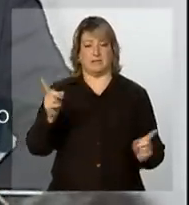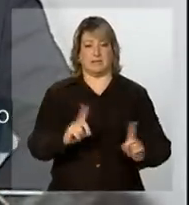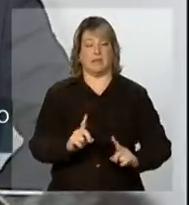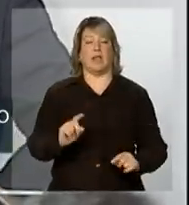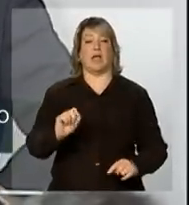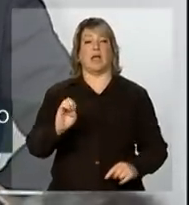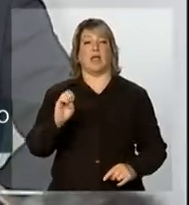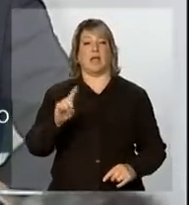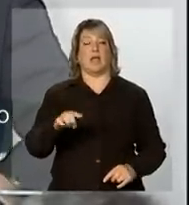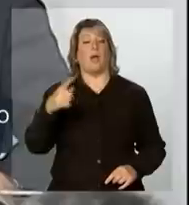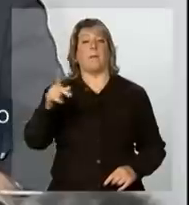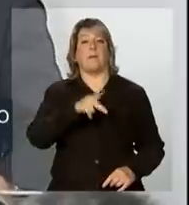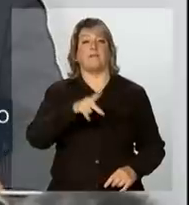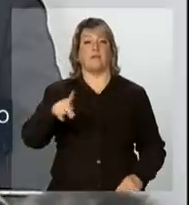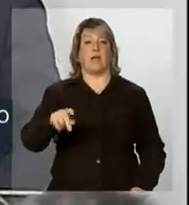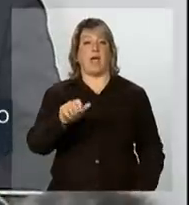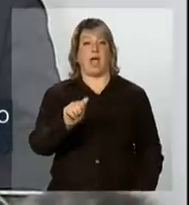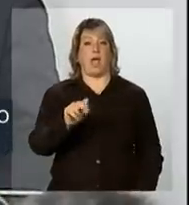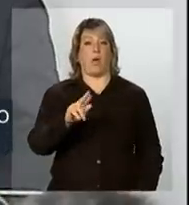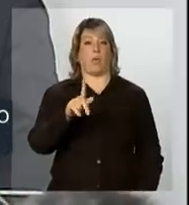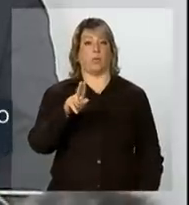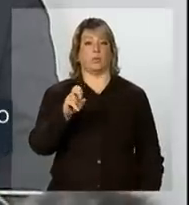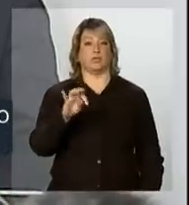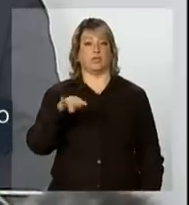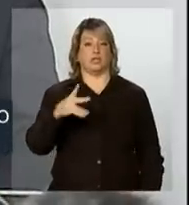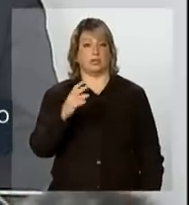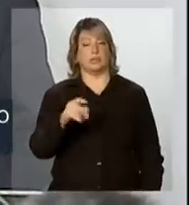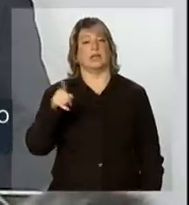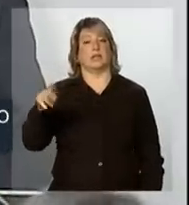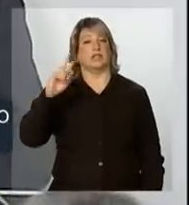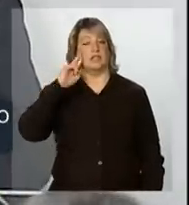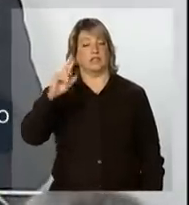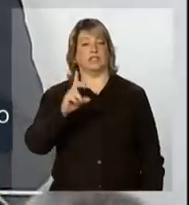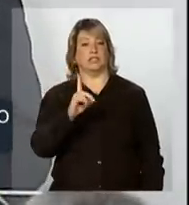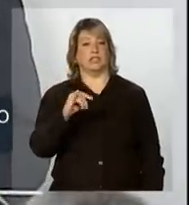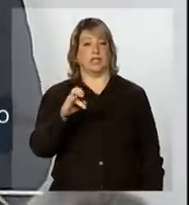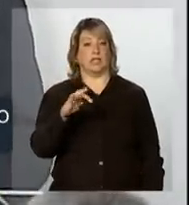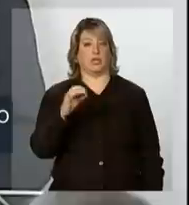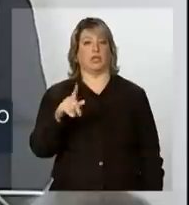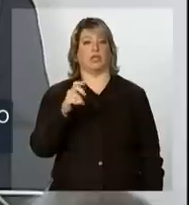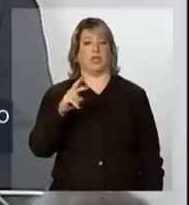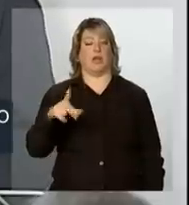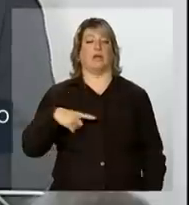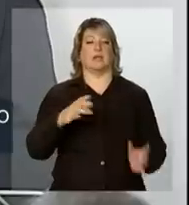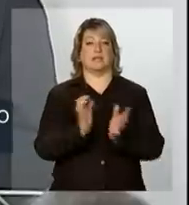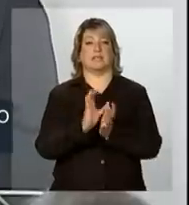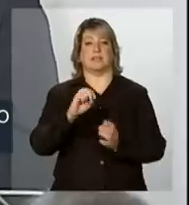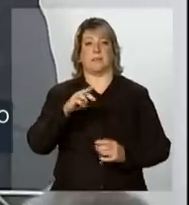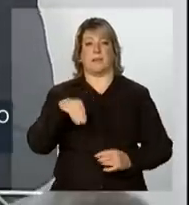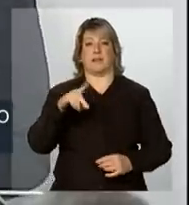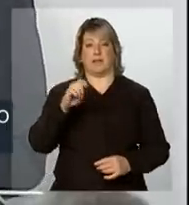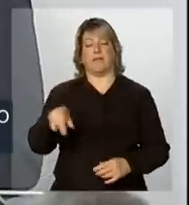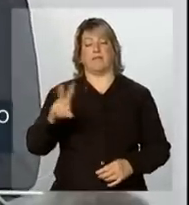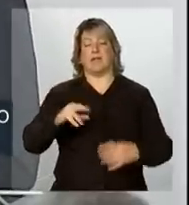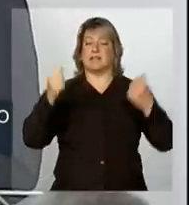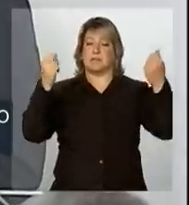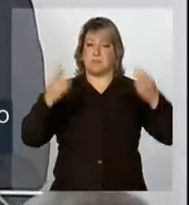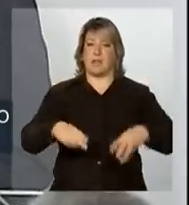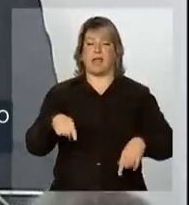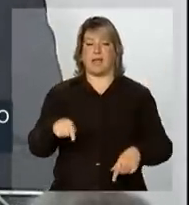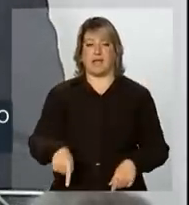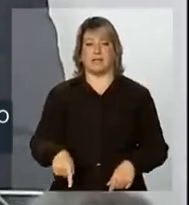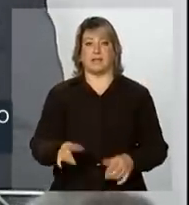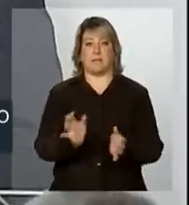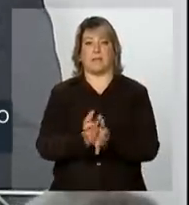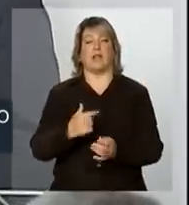o professor Augustinho Gura, que é o diretor-geral do SEMADEM, que fará a apresentação dessa parte do